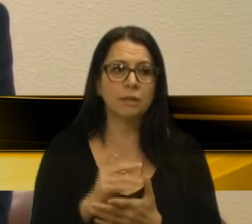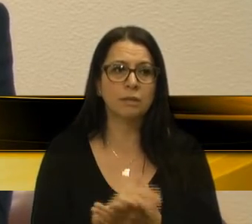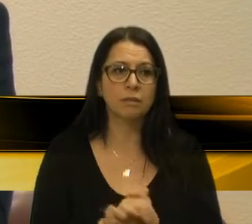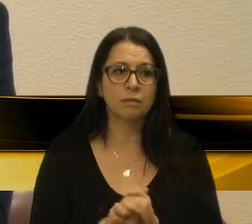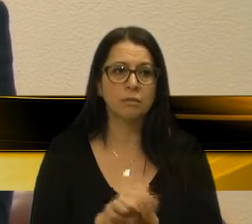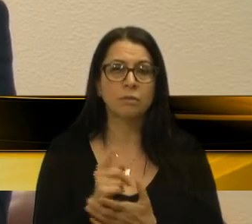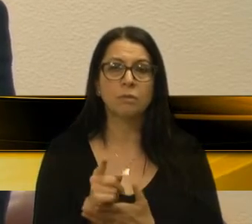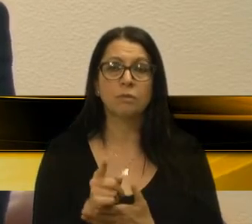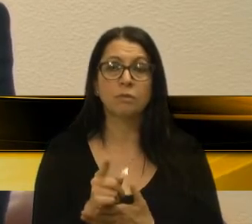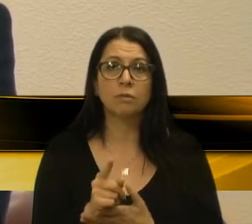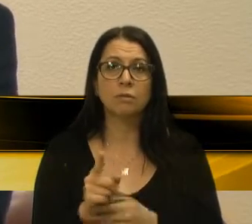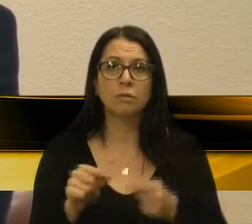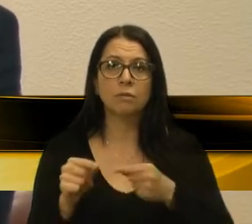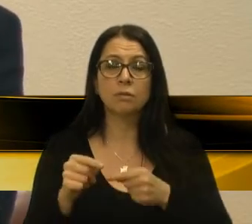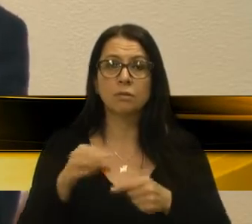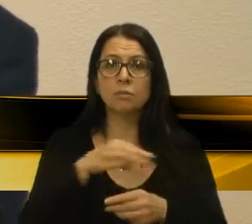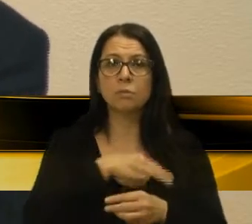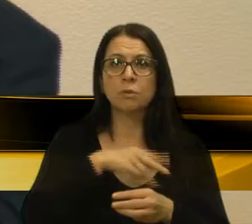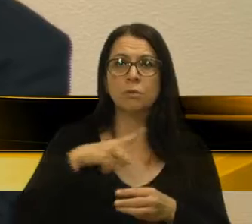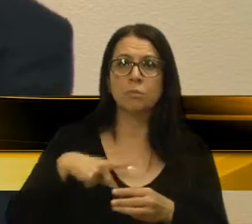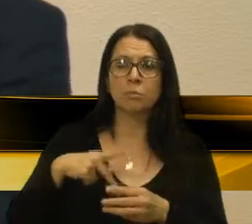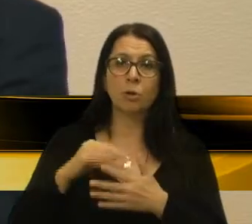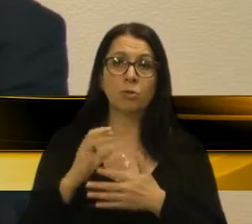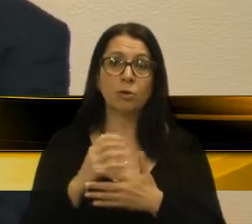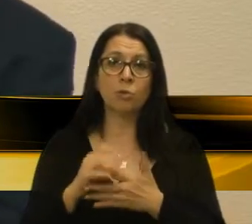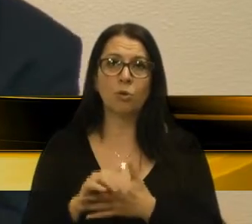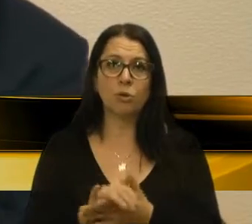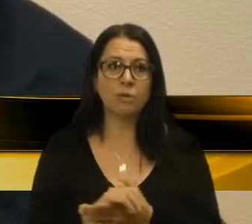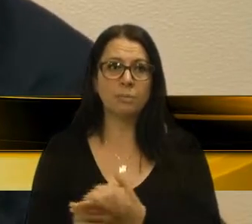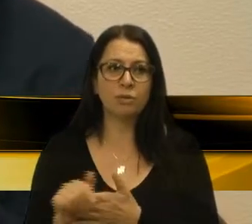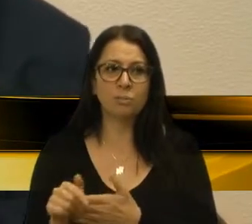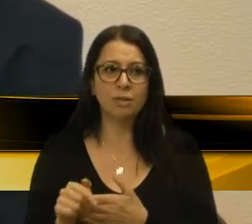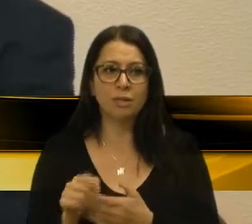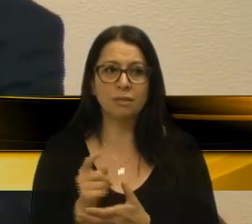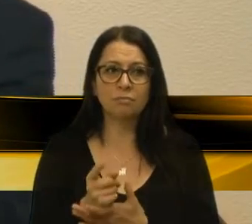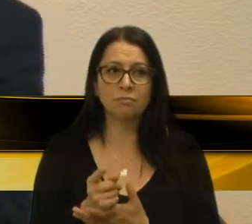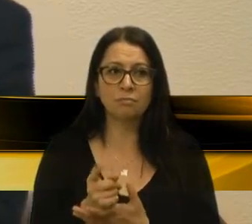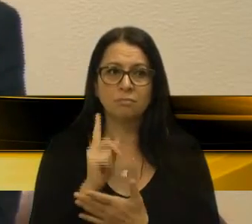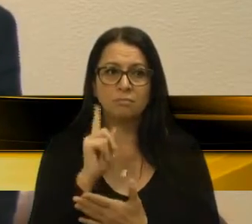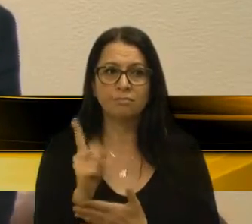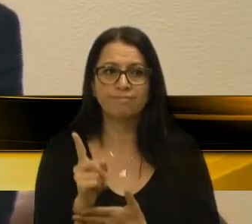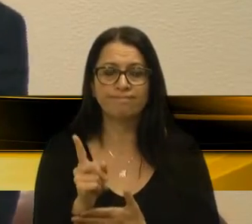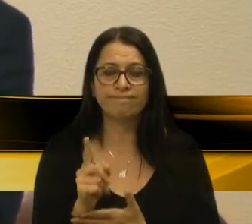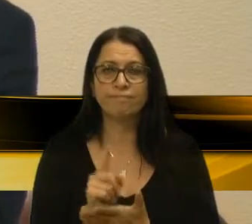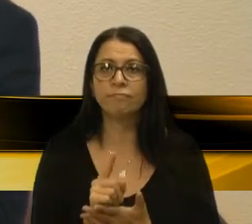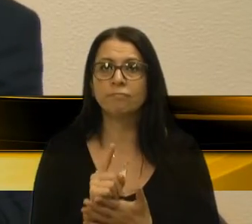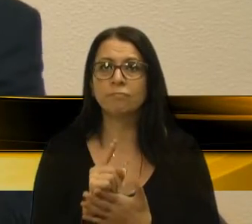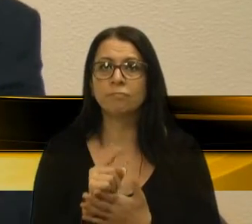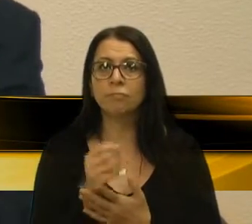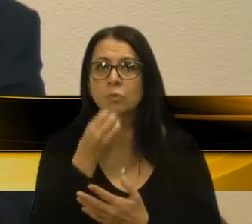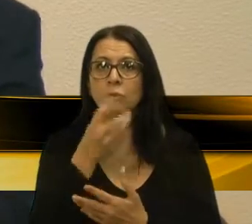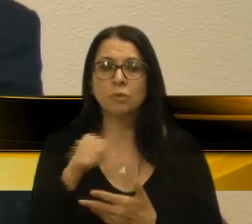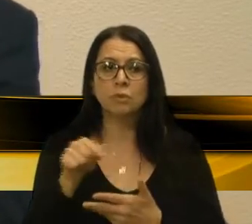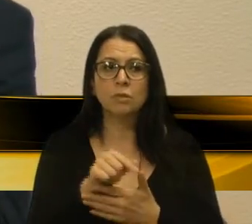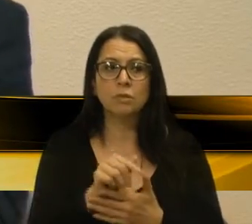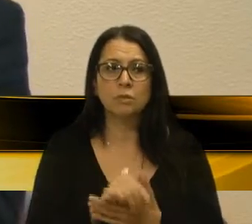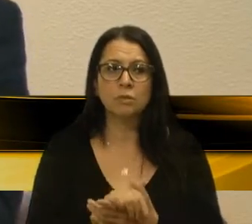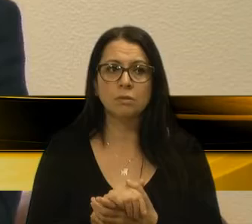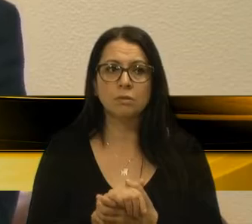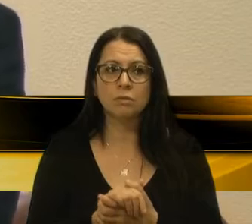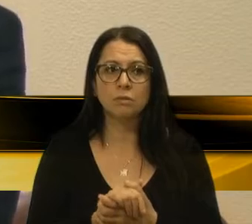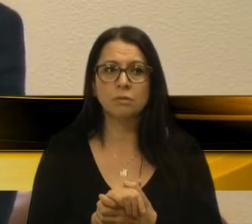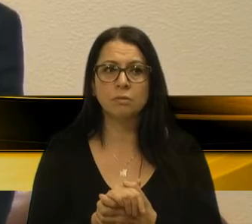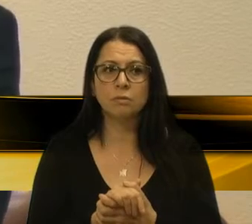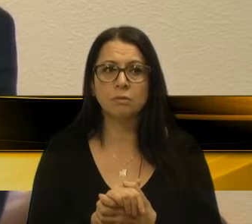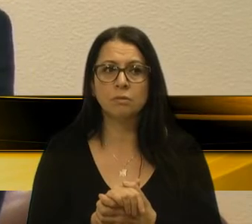outra alternativa e o Ministério Público tem que se chamar, família se dispõe a ir lá e a fazer esse relato que foi feito a mim, foi feita a Comissão de Saúde,